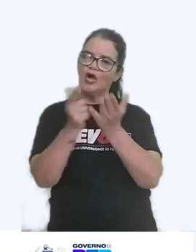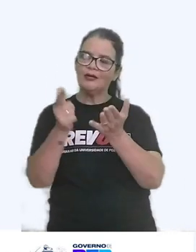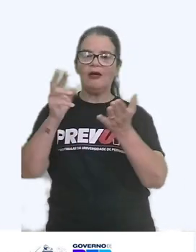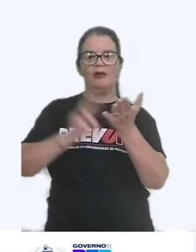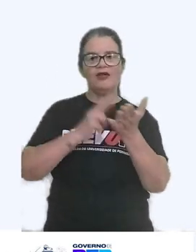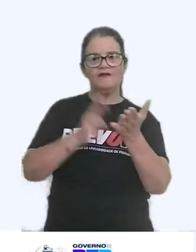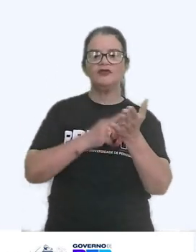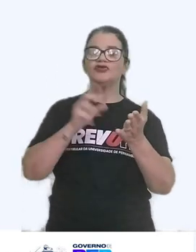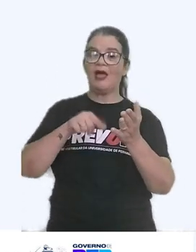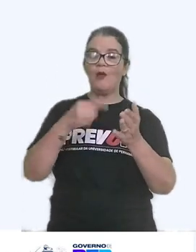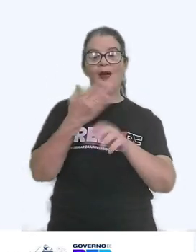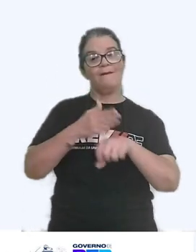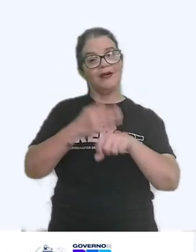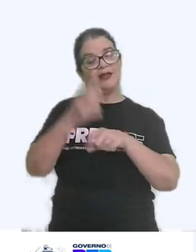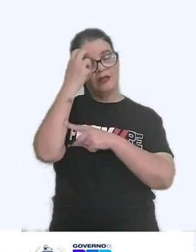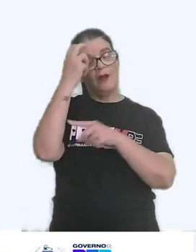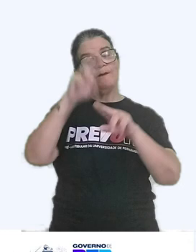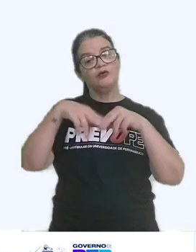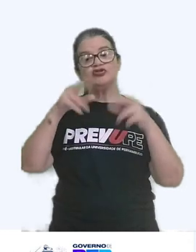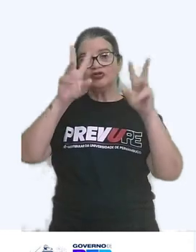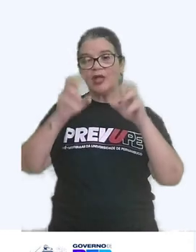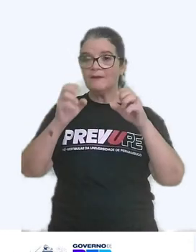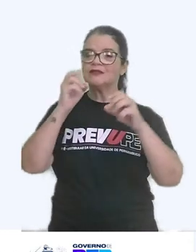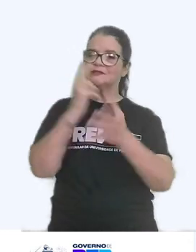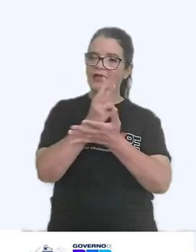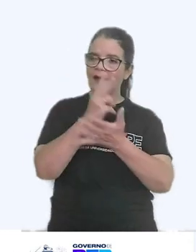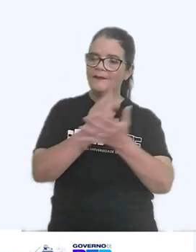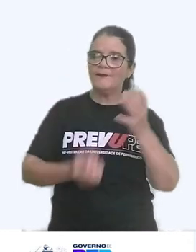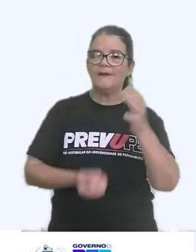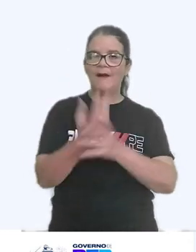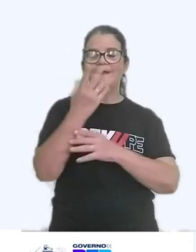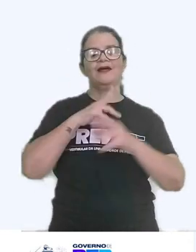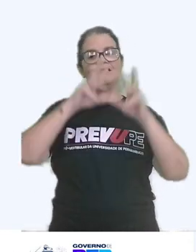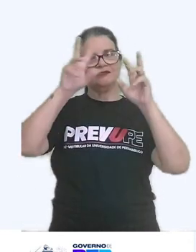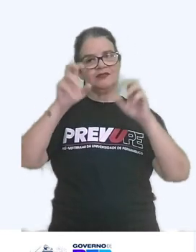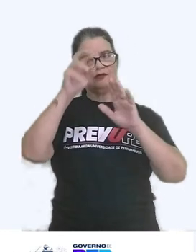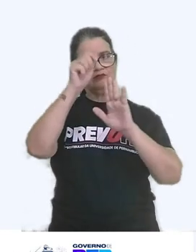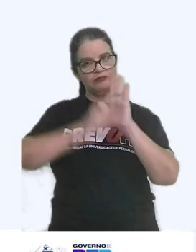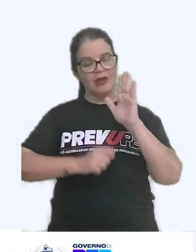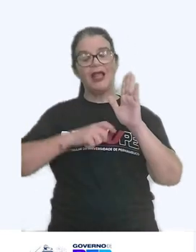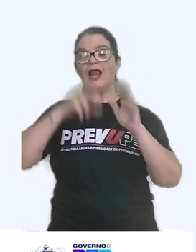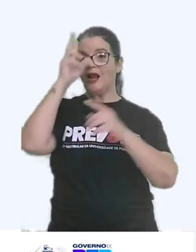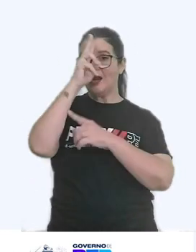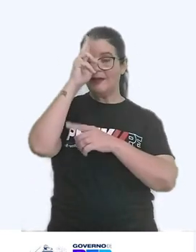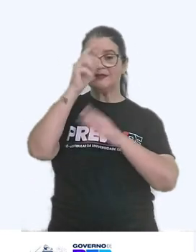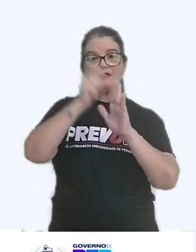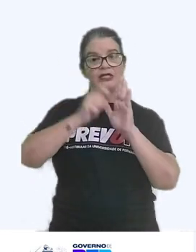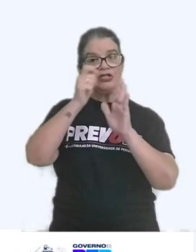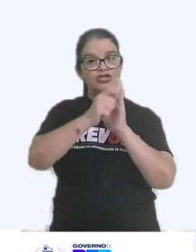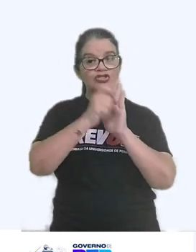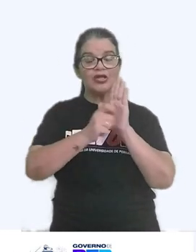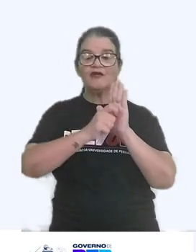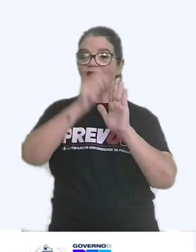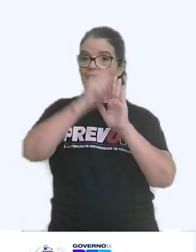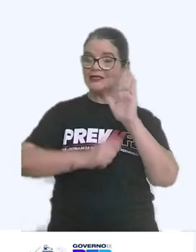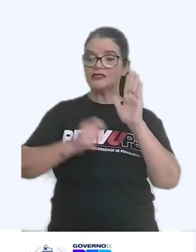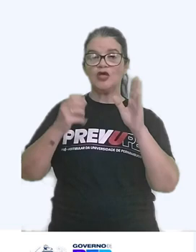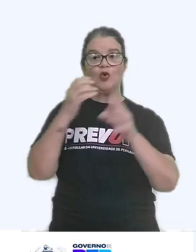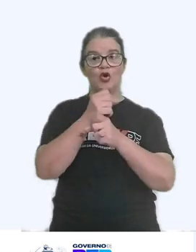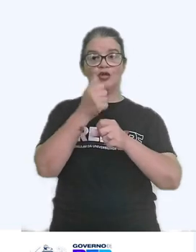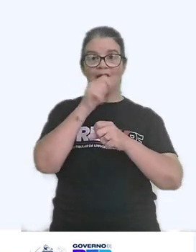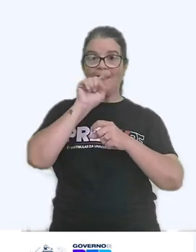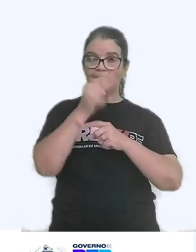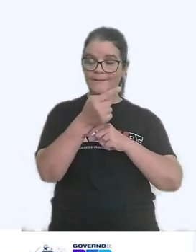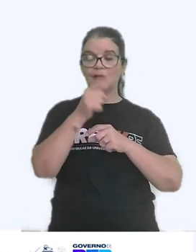inteligente, pois esses temas, frequentemente, aparecem na redação do Enem. Lembre-se de que escrever uma redação nota mil no Enem